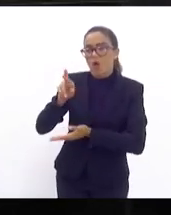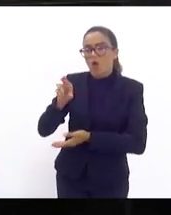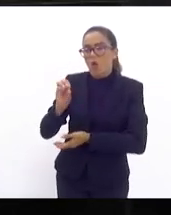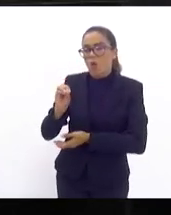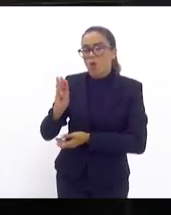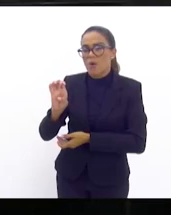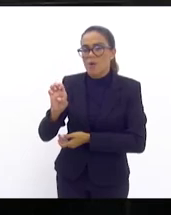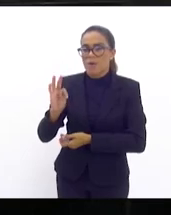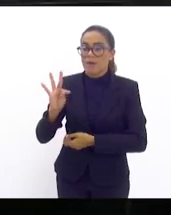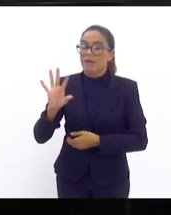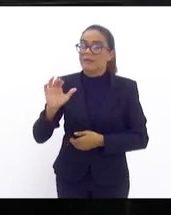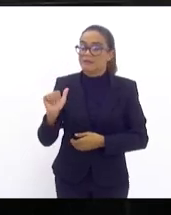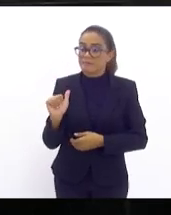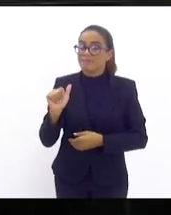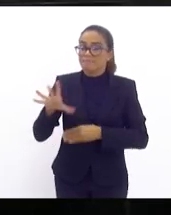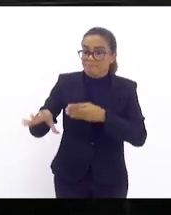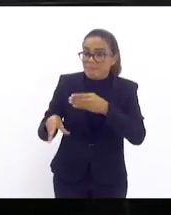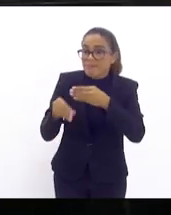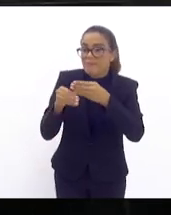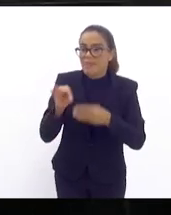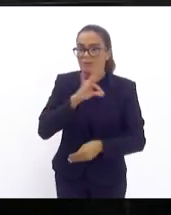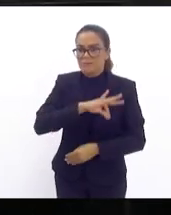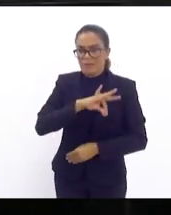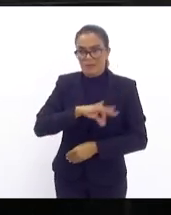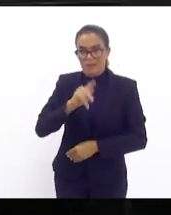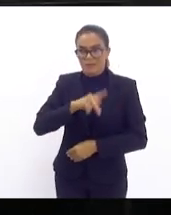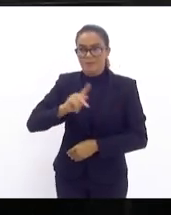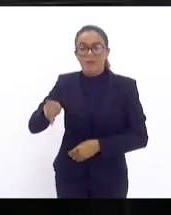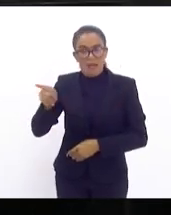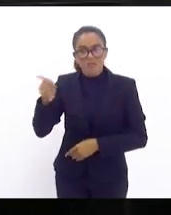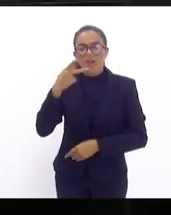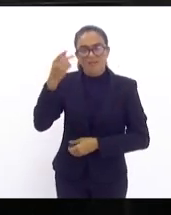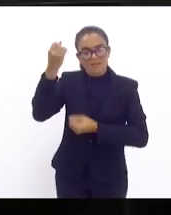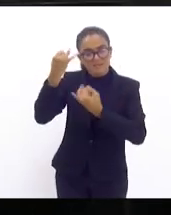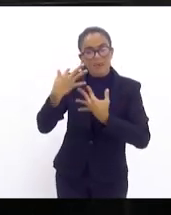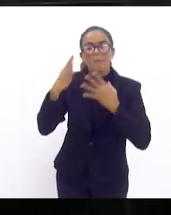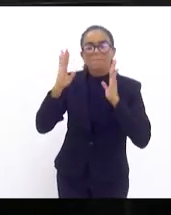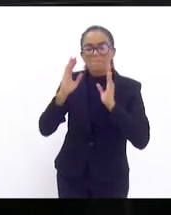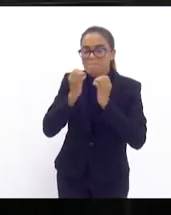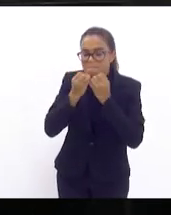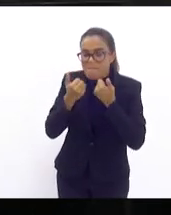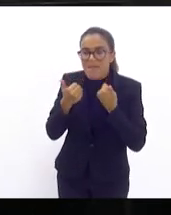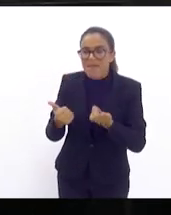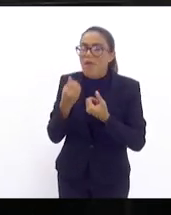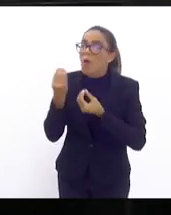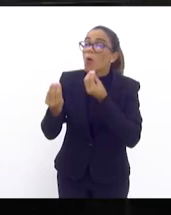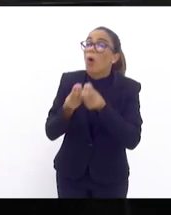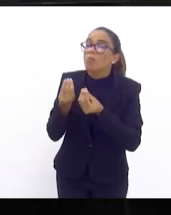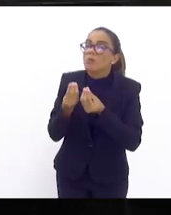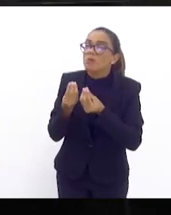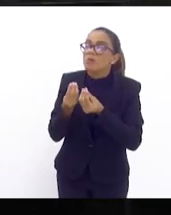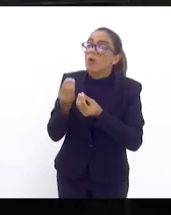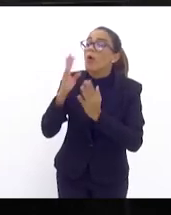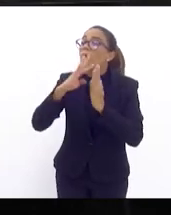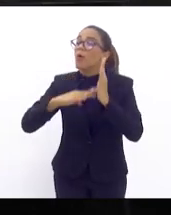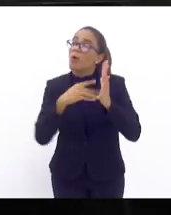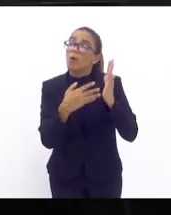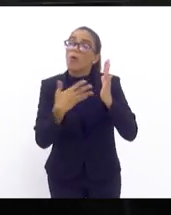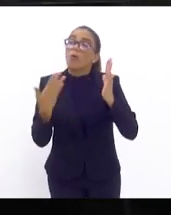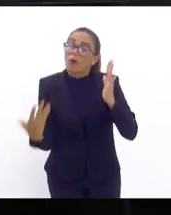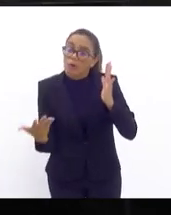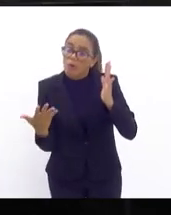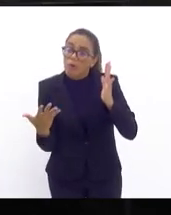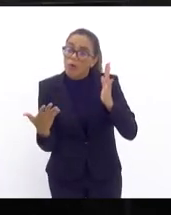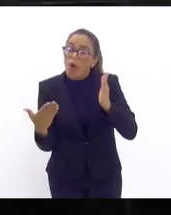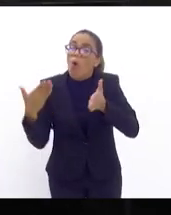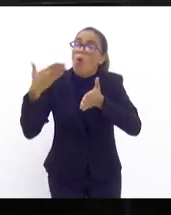implementar mas o que vossa excelência colocou muito bem é quando de que forma com qual planejamento qual